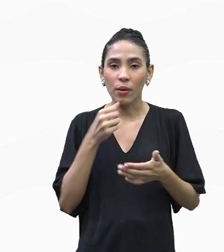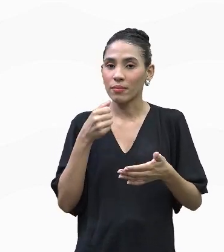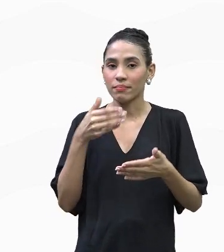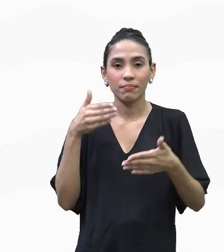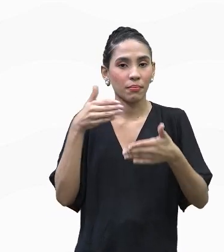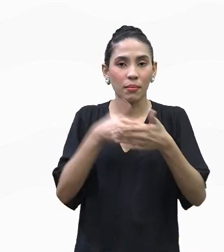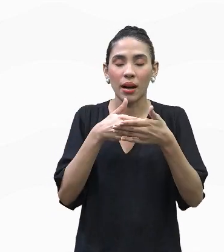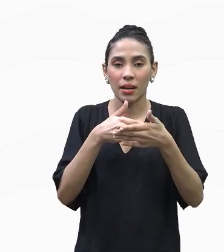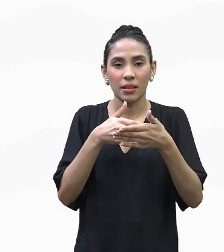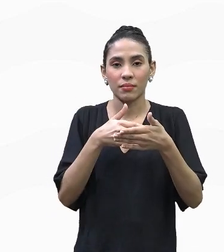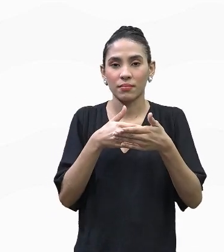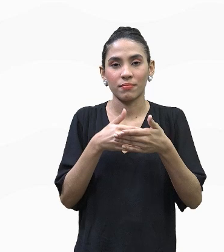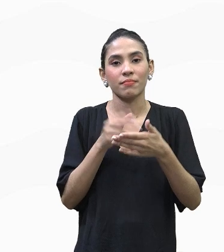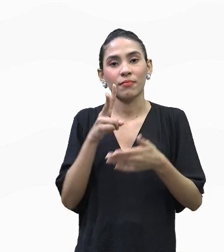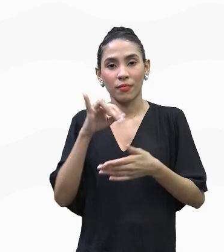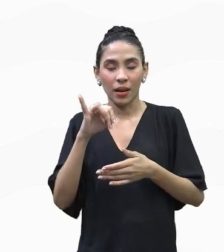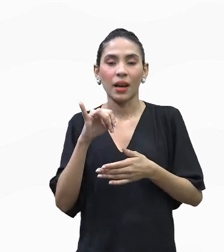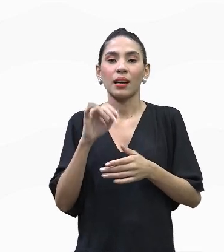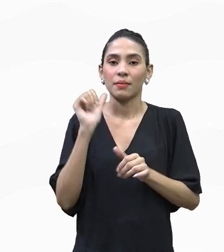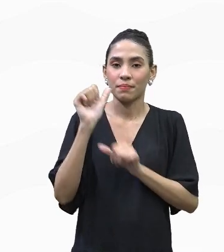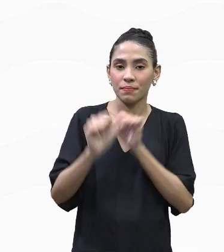normalmente, ele vai ser alterado.